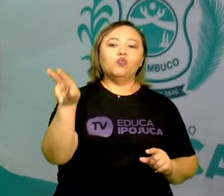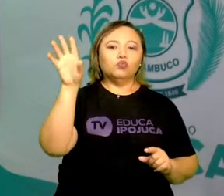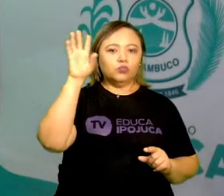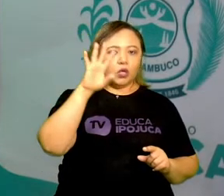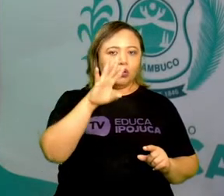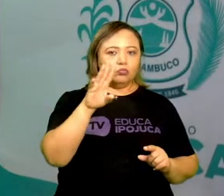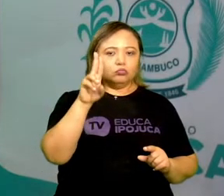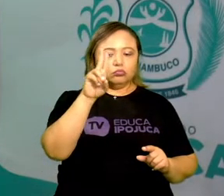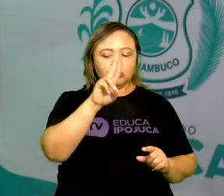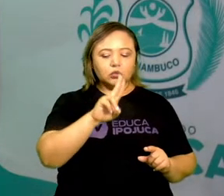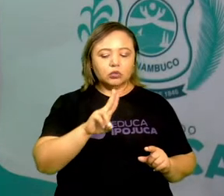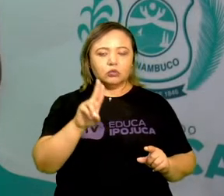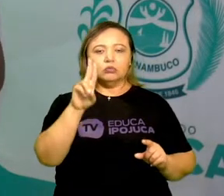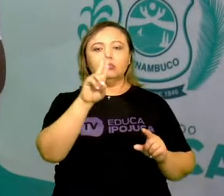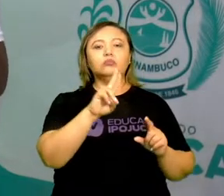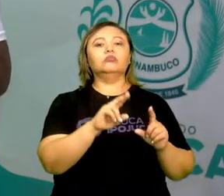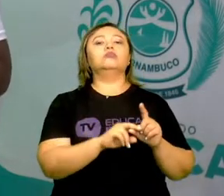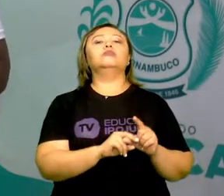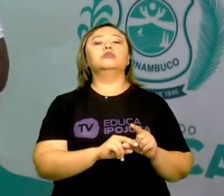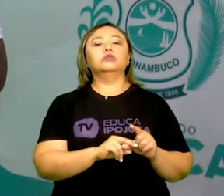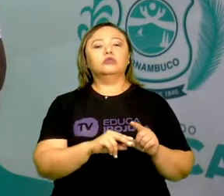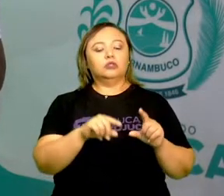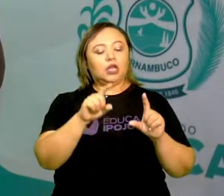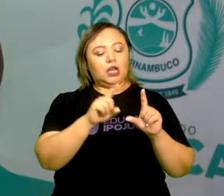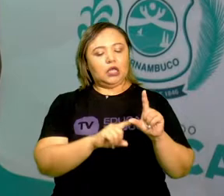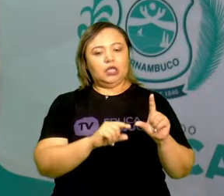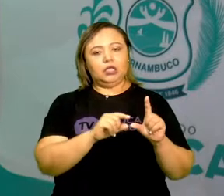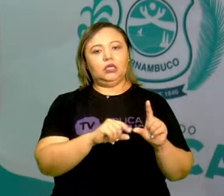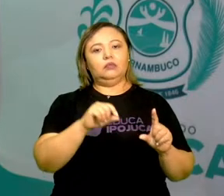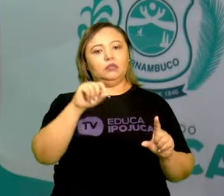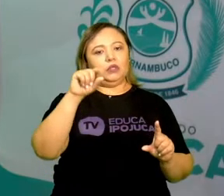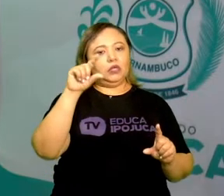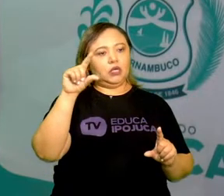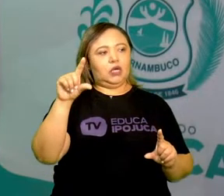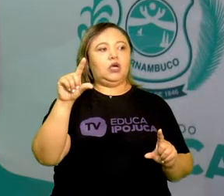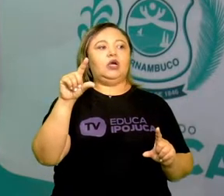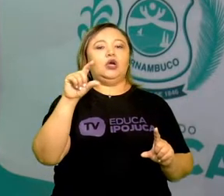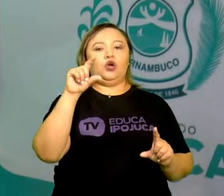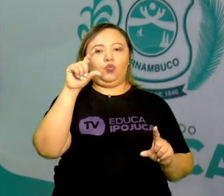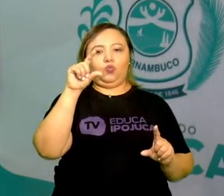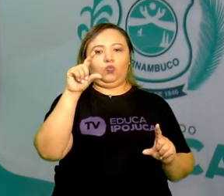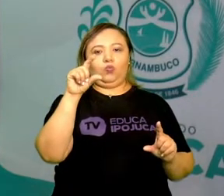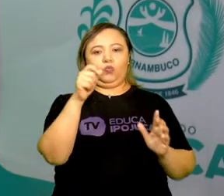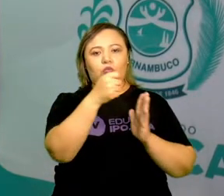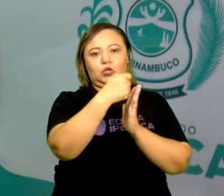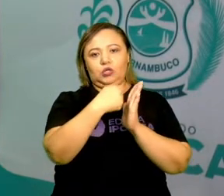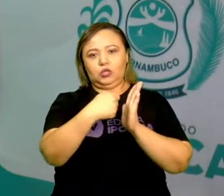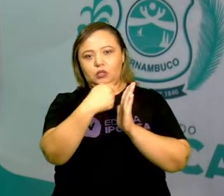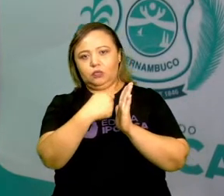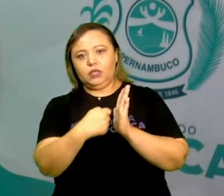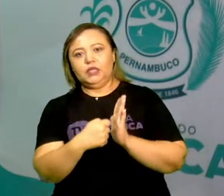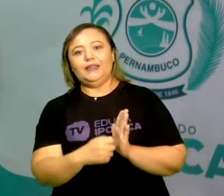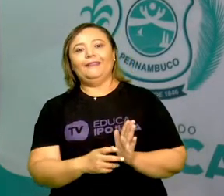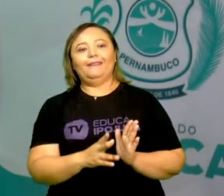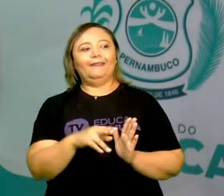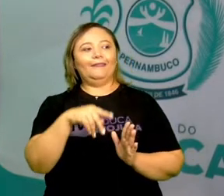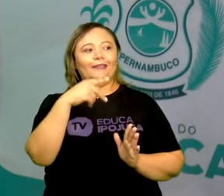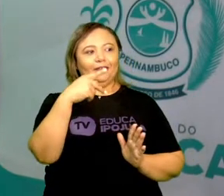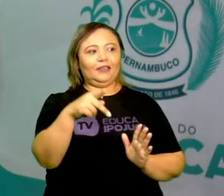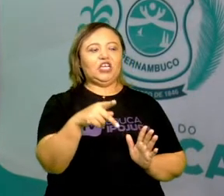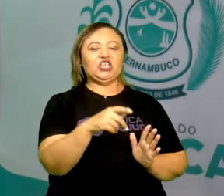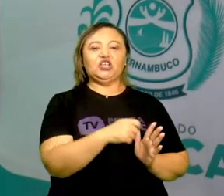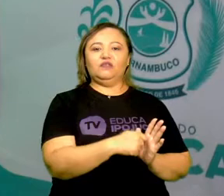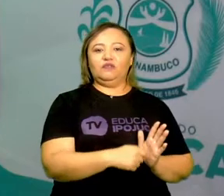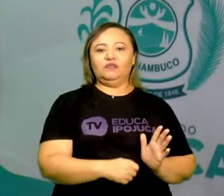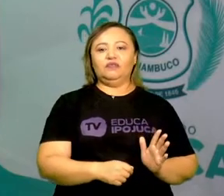a um determinado ser, pode ser animal, pessoa ou lugar, escrevemos o nome deste